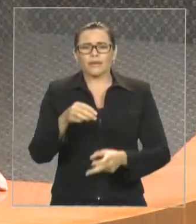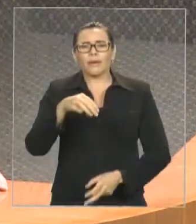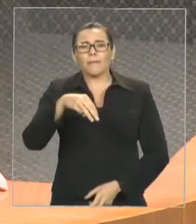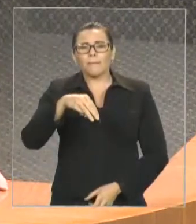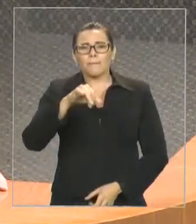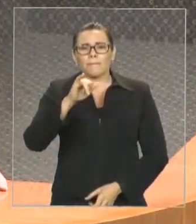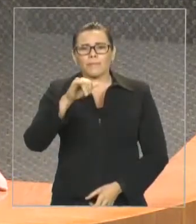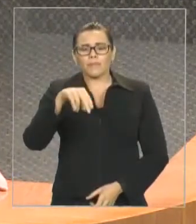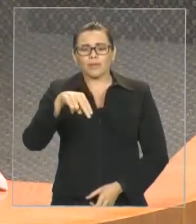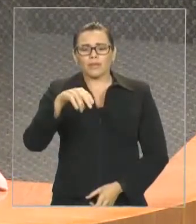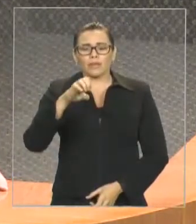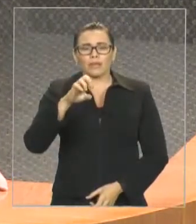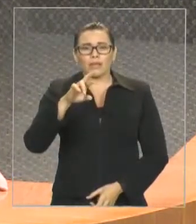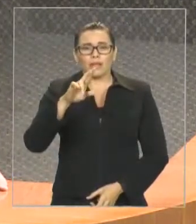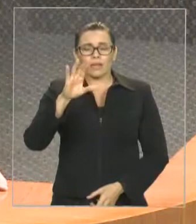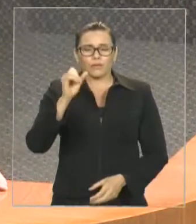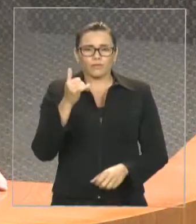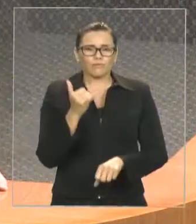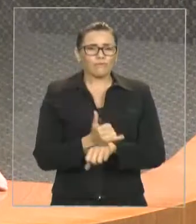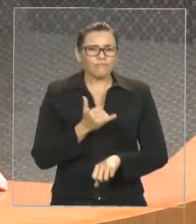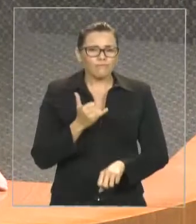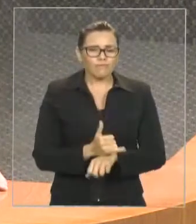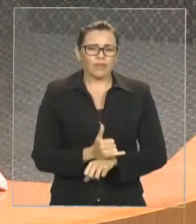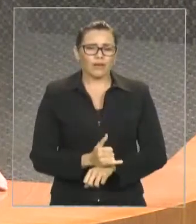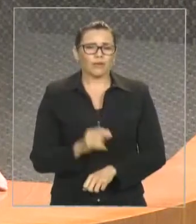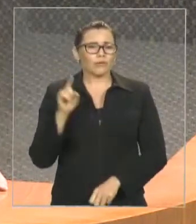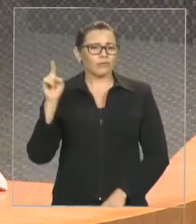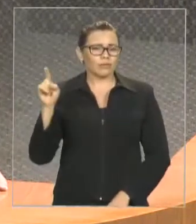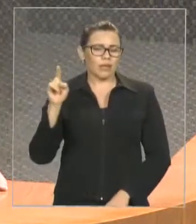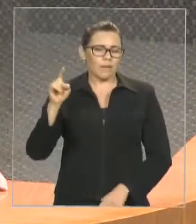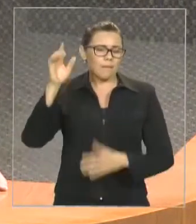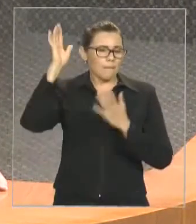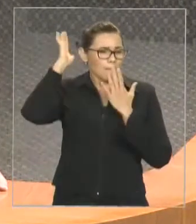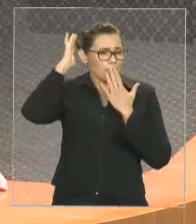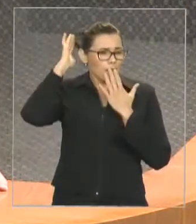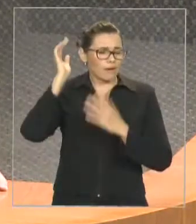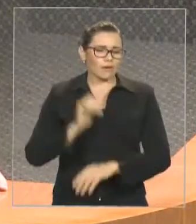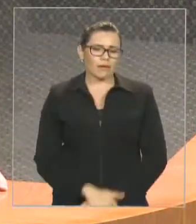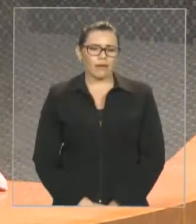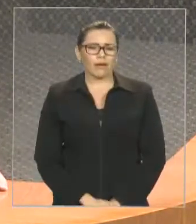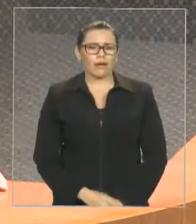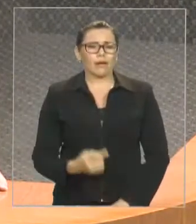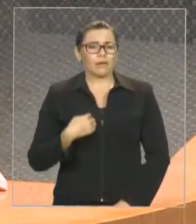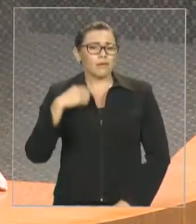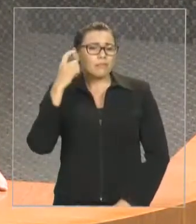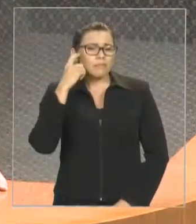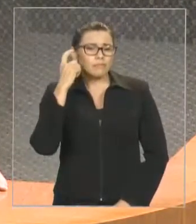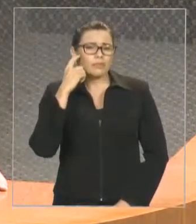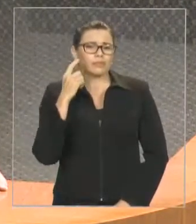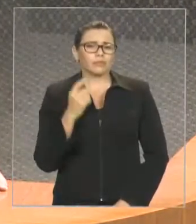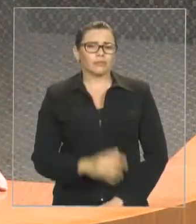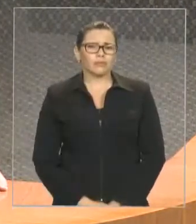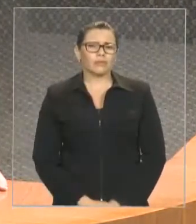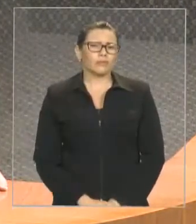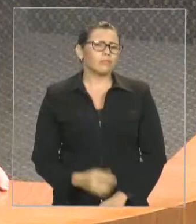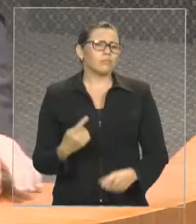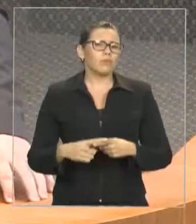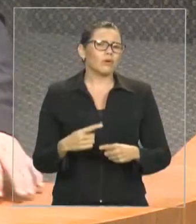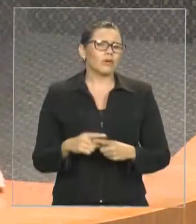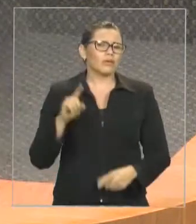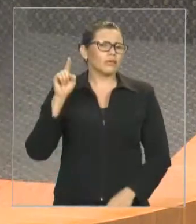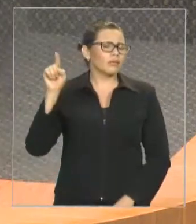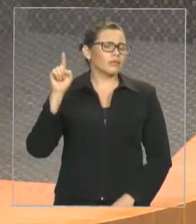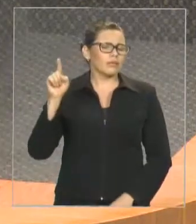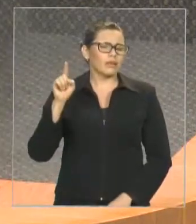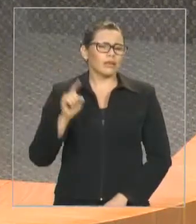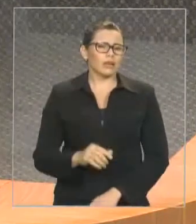um enorme prejuízo para o setor siderúrgico do Estado do Maranhão. Então, vamos esclarecer o porquê que um tem que ser privilegiado